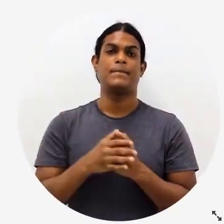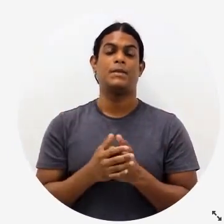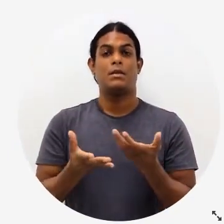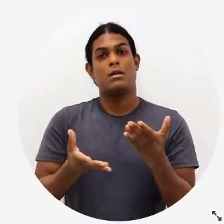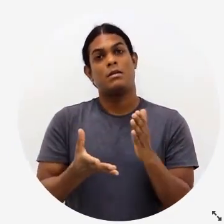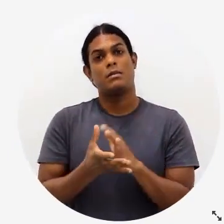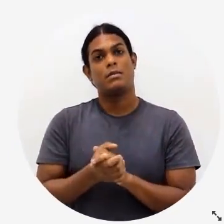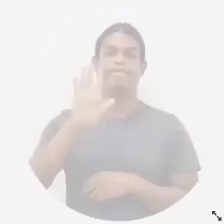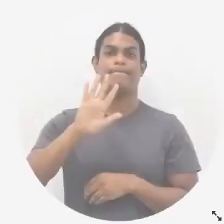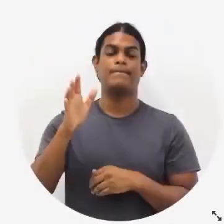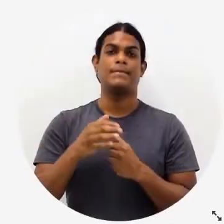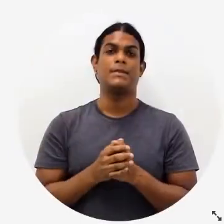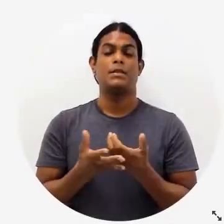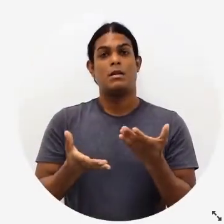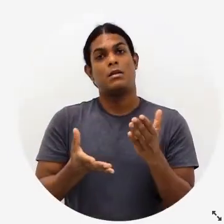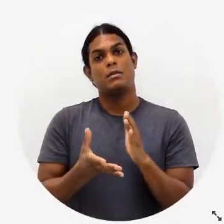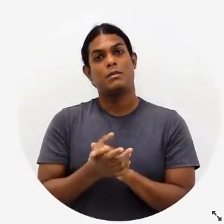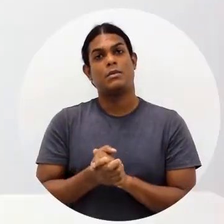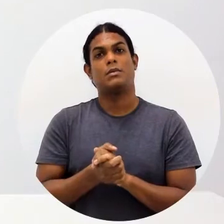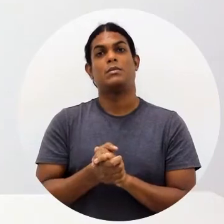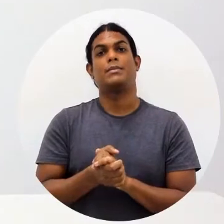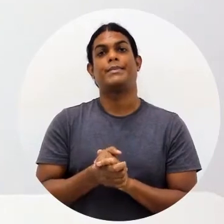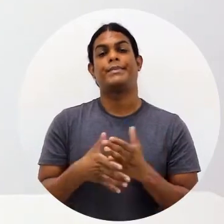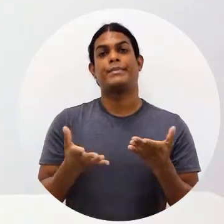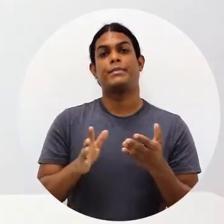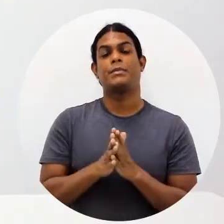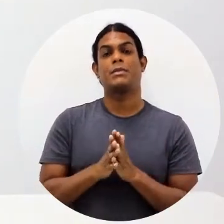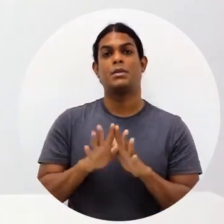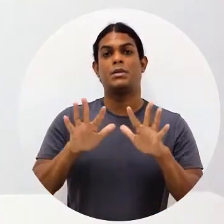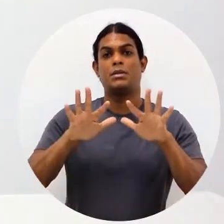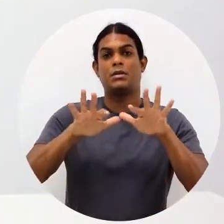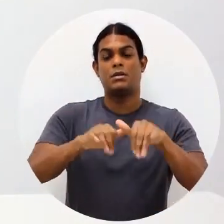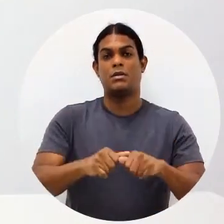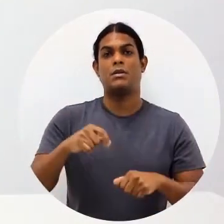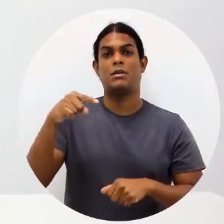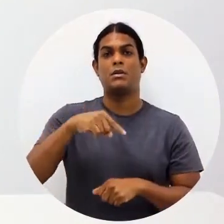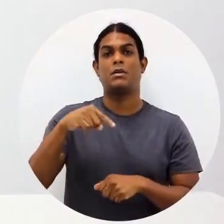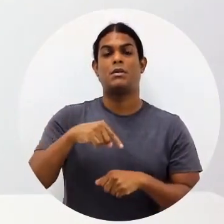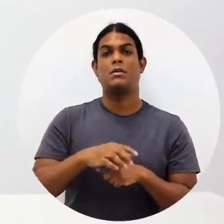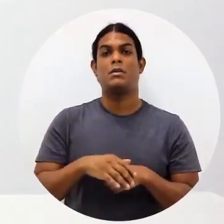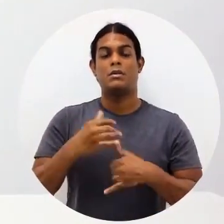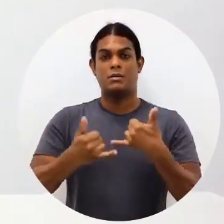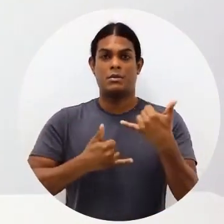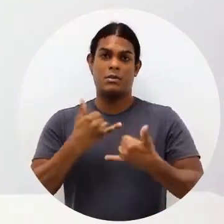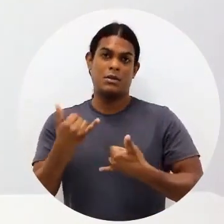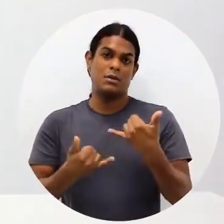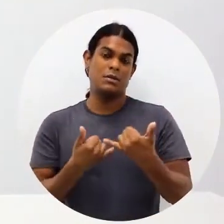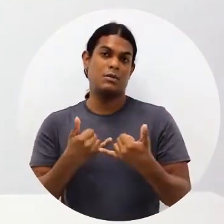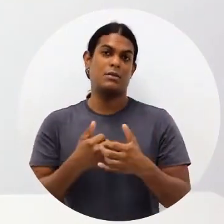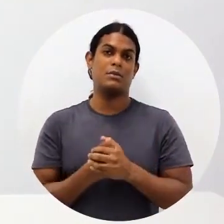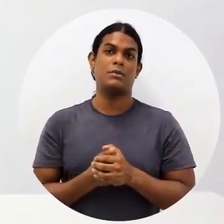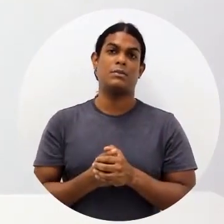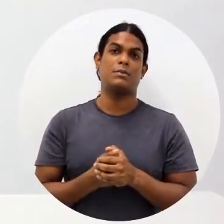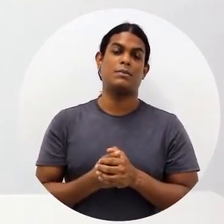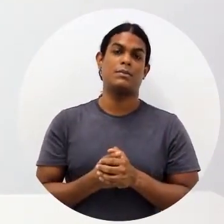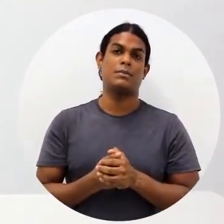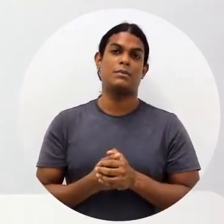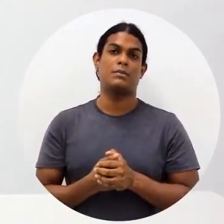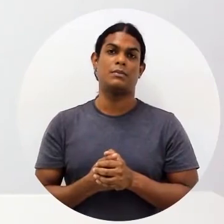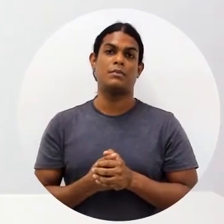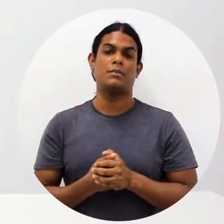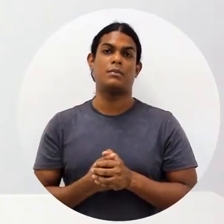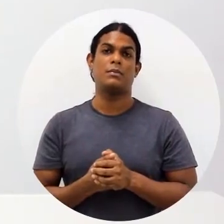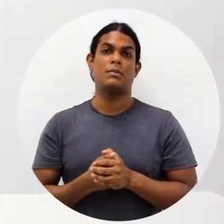a aprendizagem individual em seu tempo livre. Bom pessoal, então vou ficando por aqui com os meus flashcards no modelo